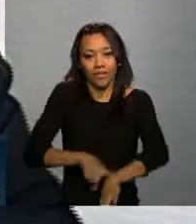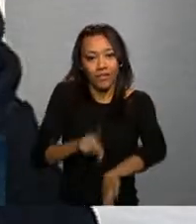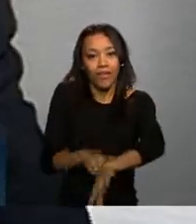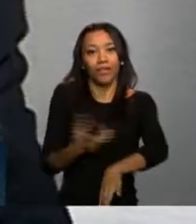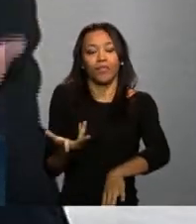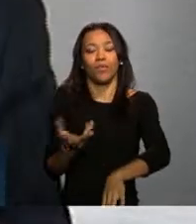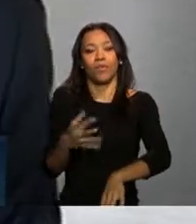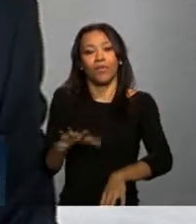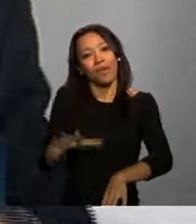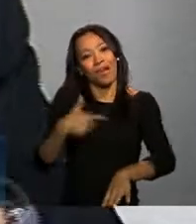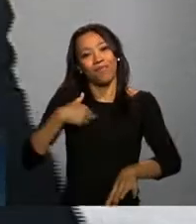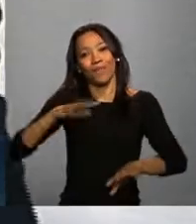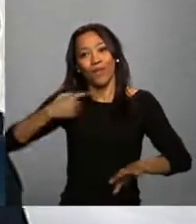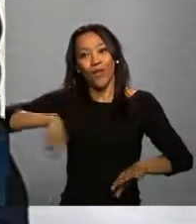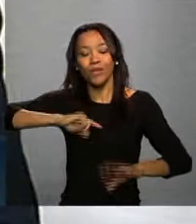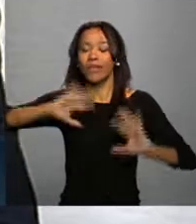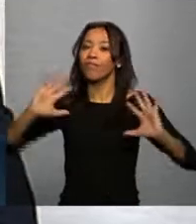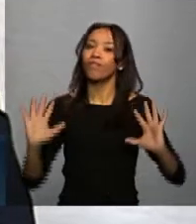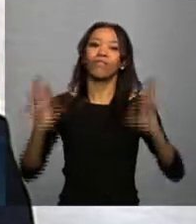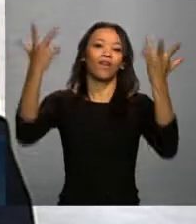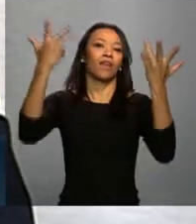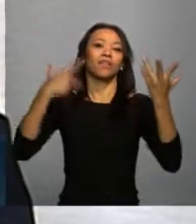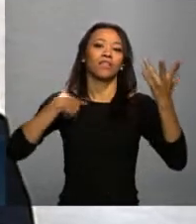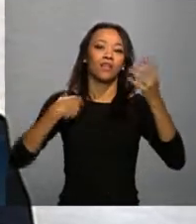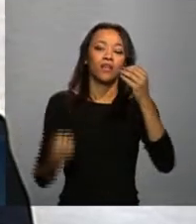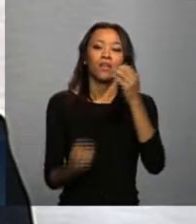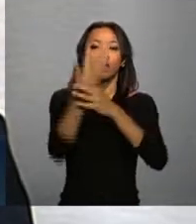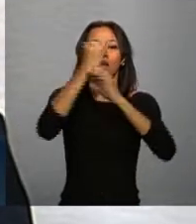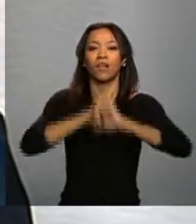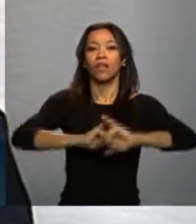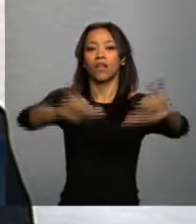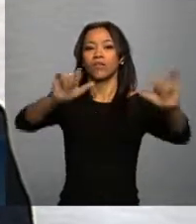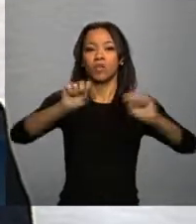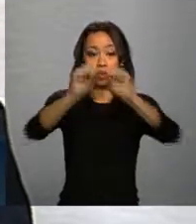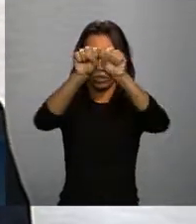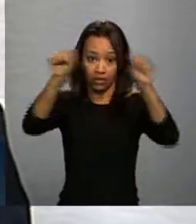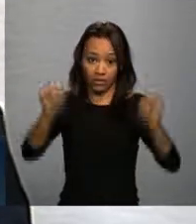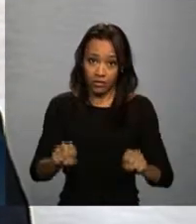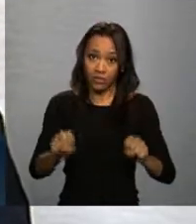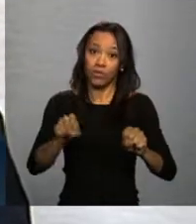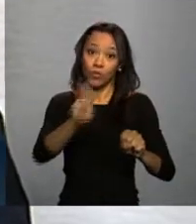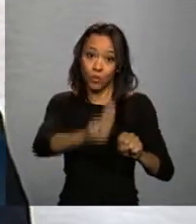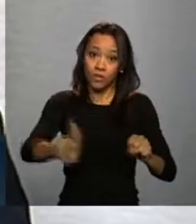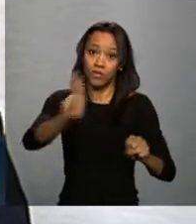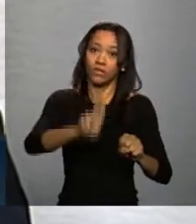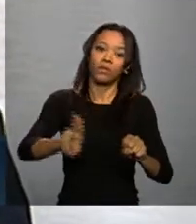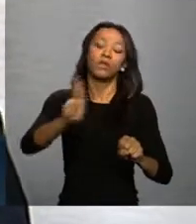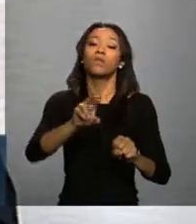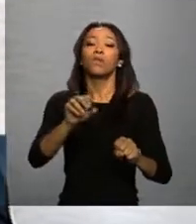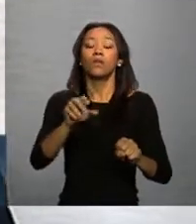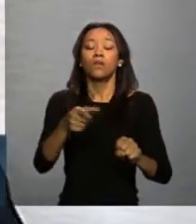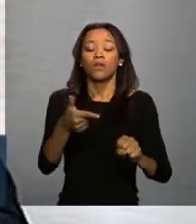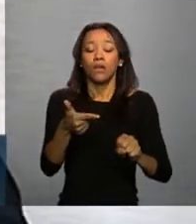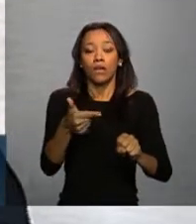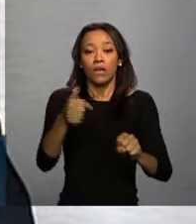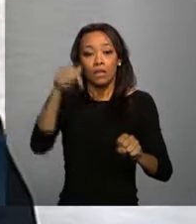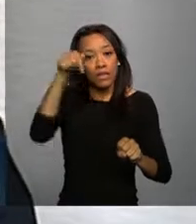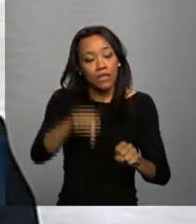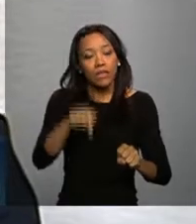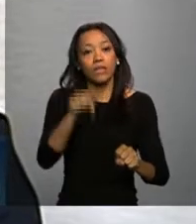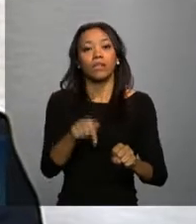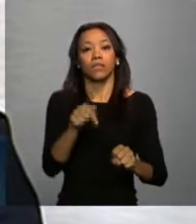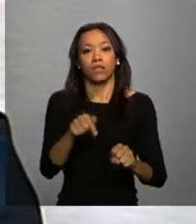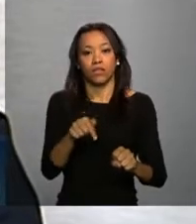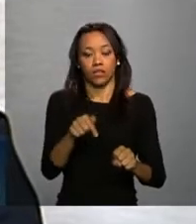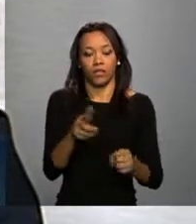talvez mais para comemorar o lançamento do sistema Emovida Web, neste componente,